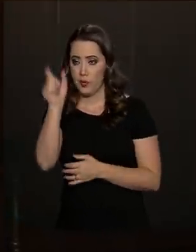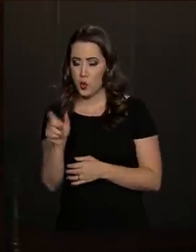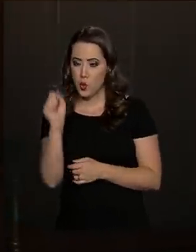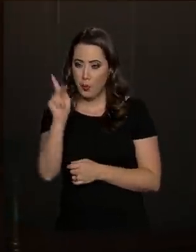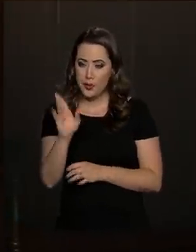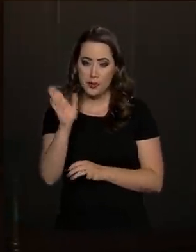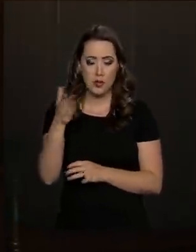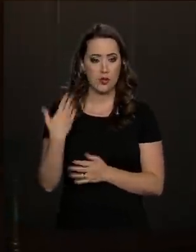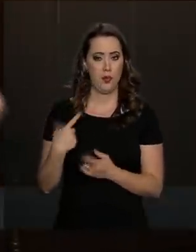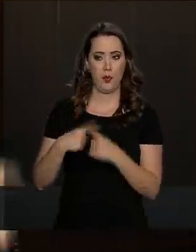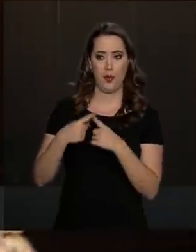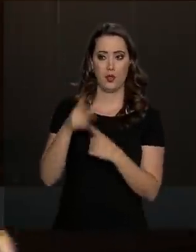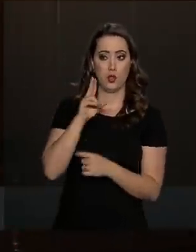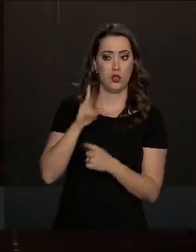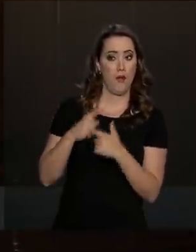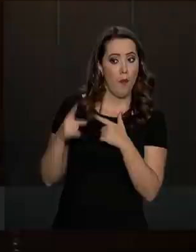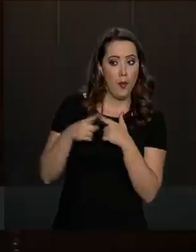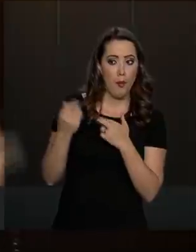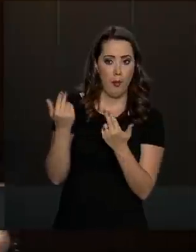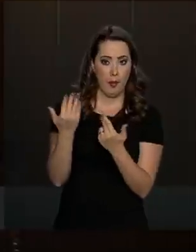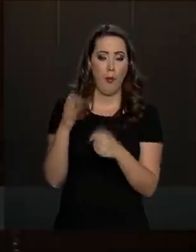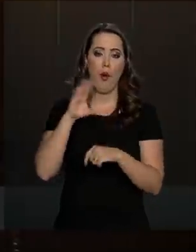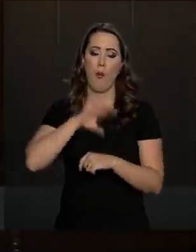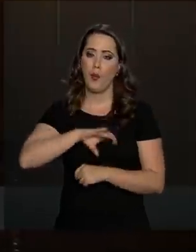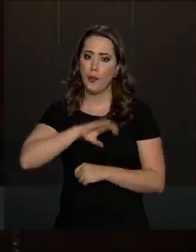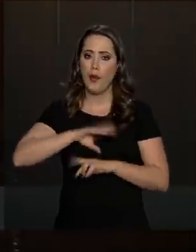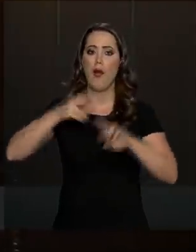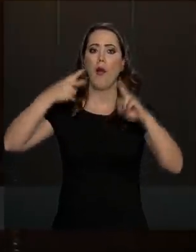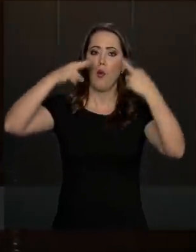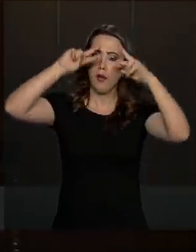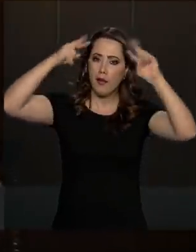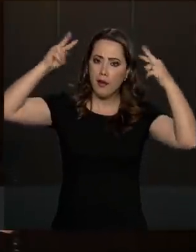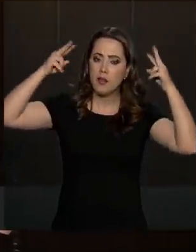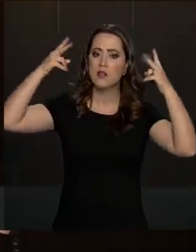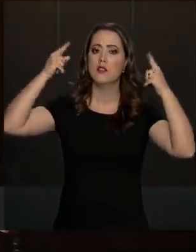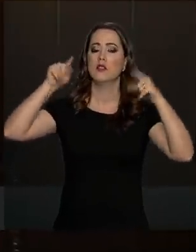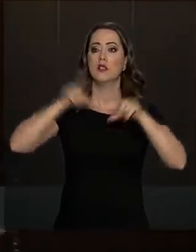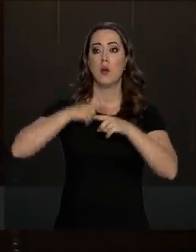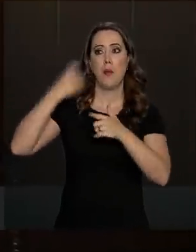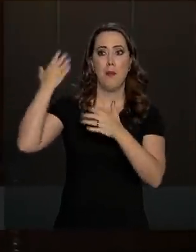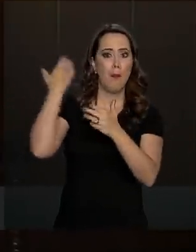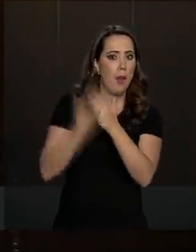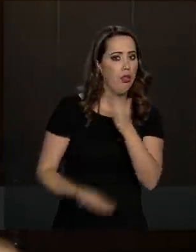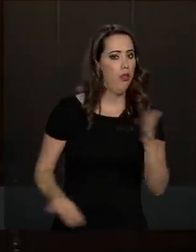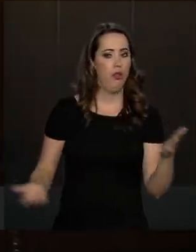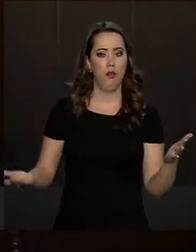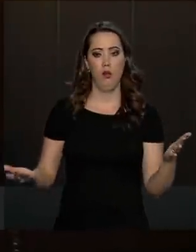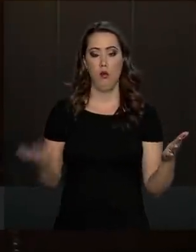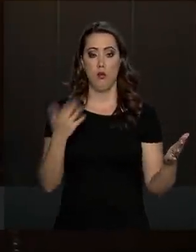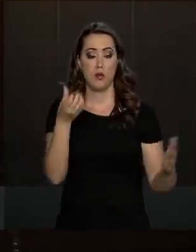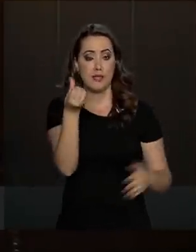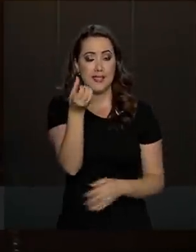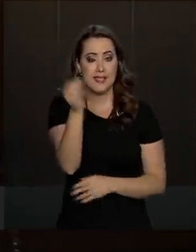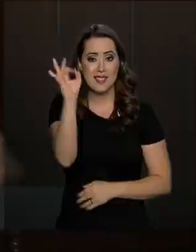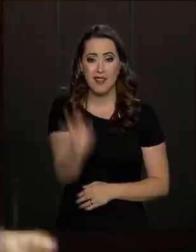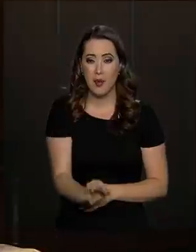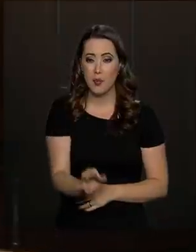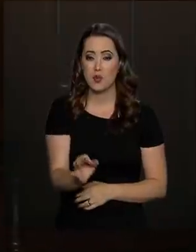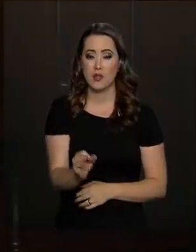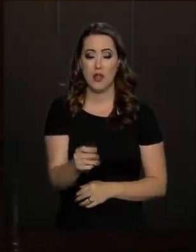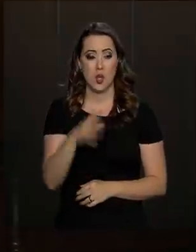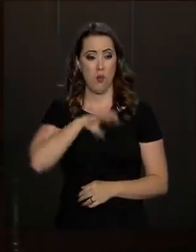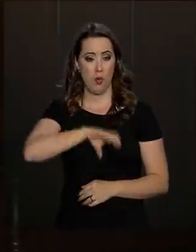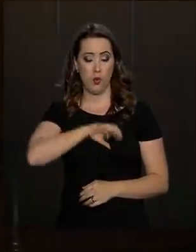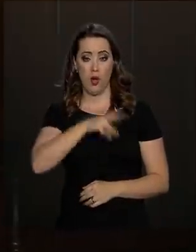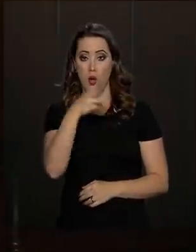Nós estamos indo em direção ao que aconteceu em Portugal, na Grécia, onde houve perdas extraordinárias. Na Grécia chegou a 60%, em Portugal chegou a